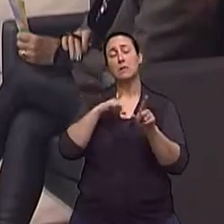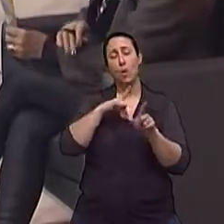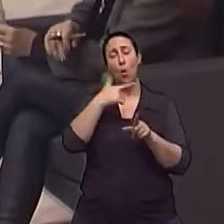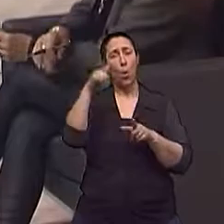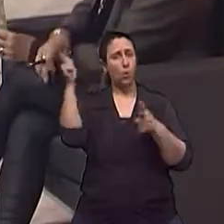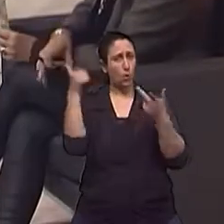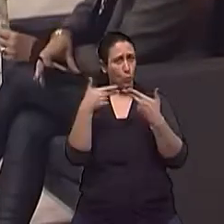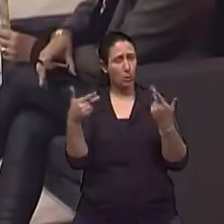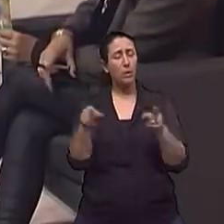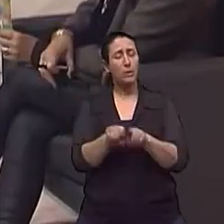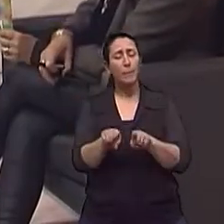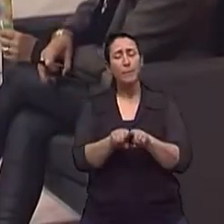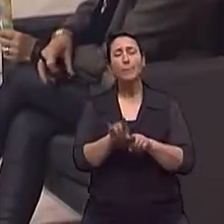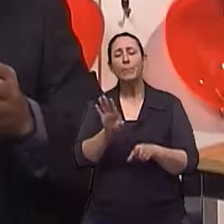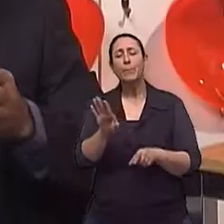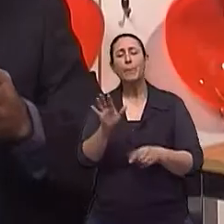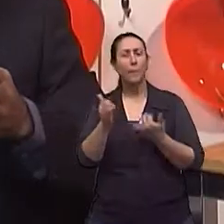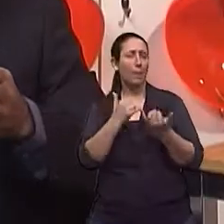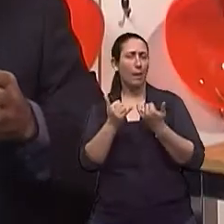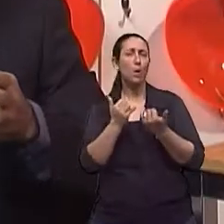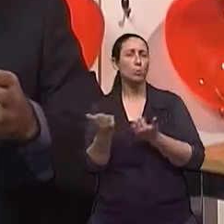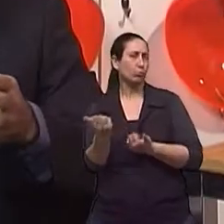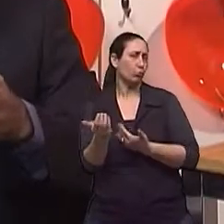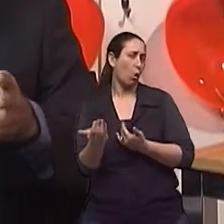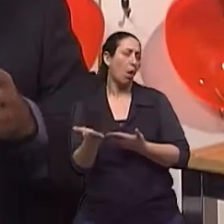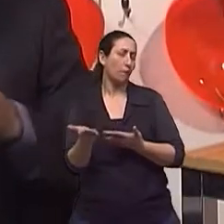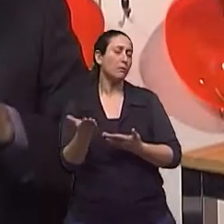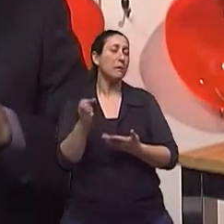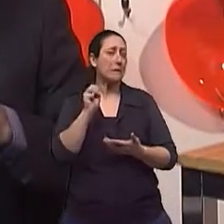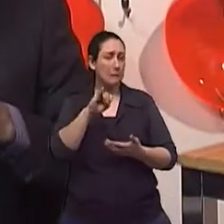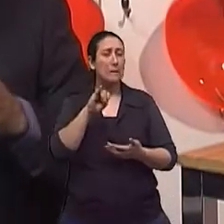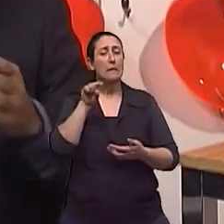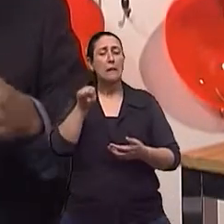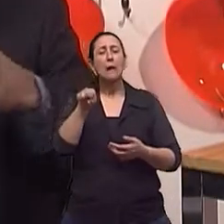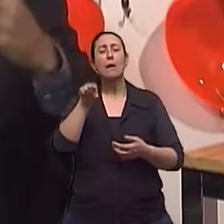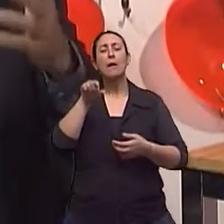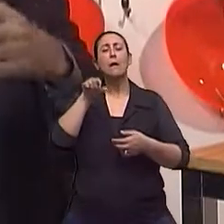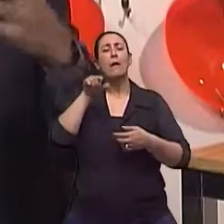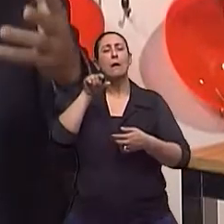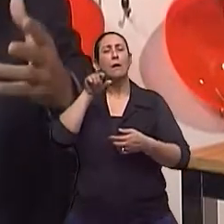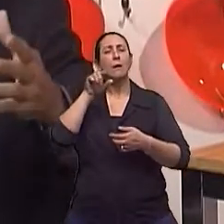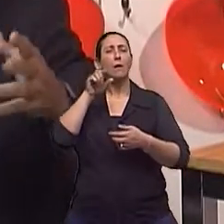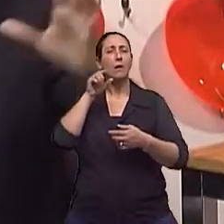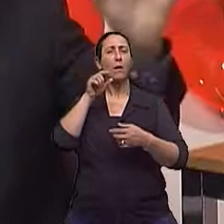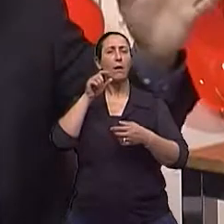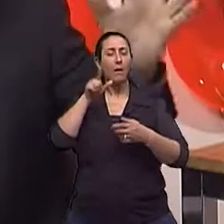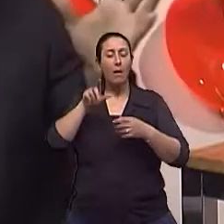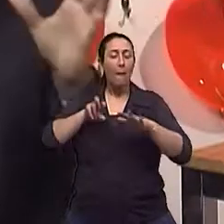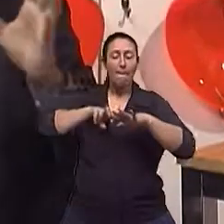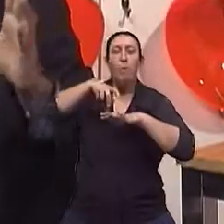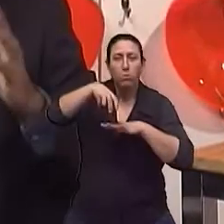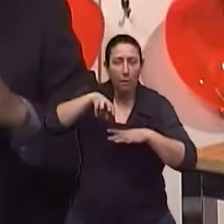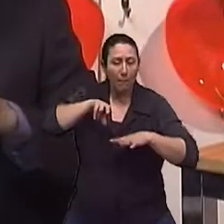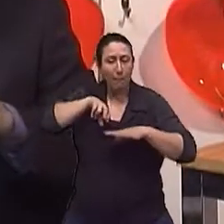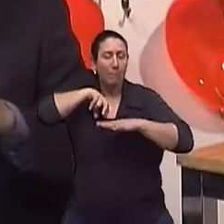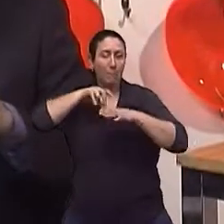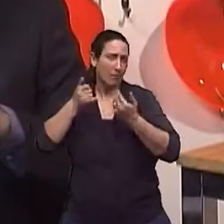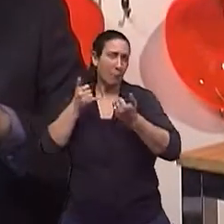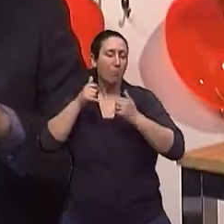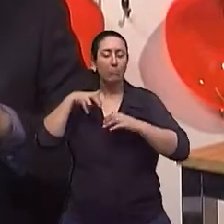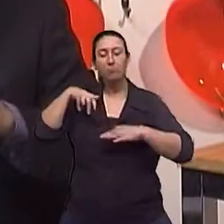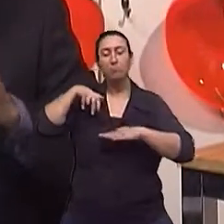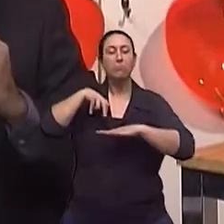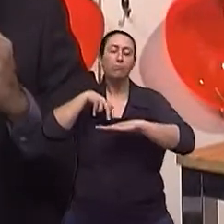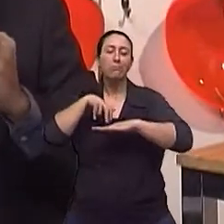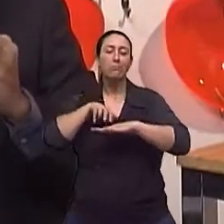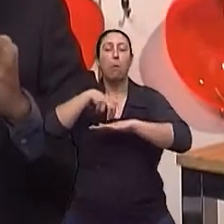Porque muitas vezes, o jovem, se ele tropeça em algum objeto, ele sai meio que cambaleando e consegue se recuperar muitas vezes.